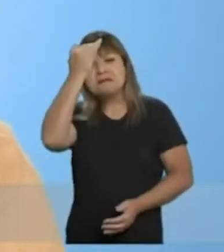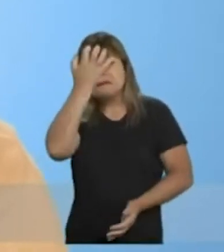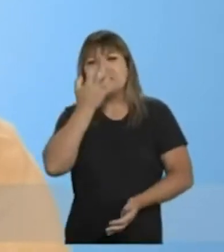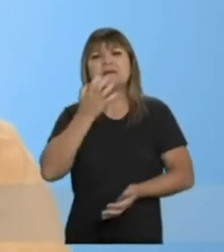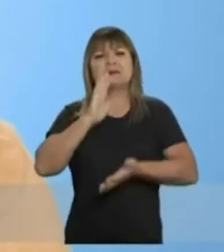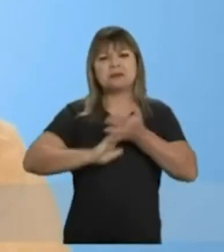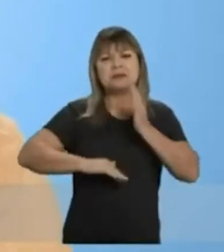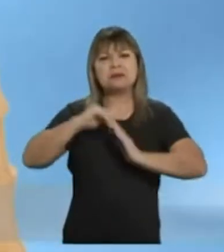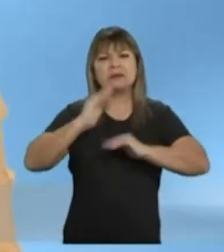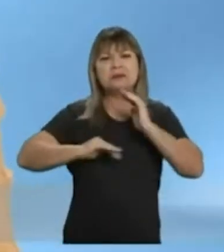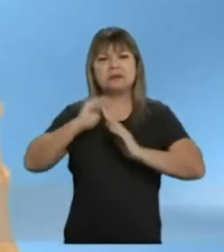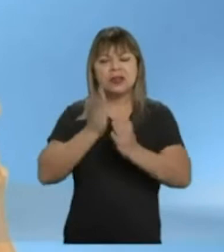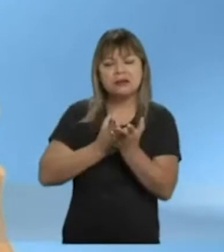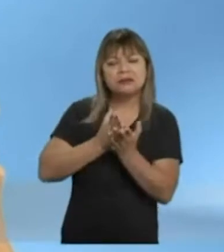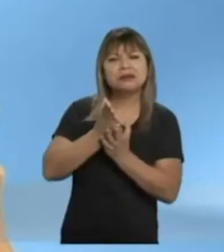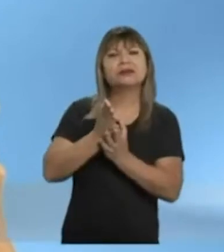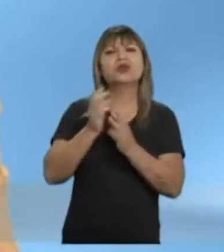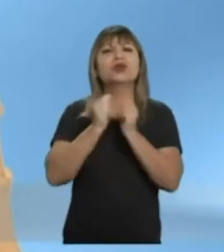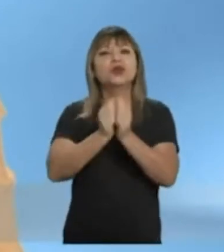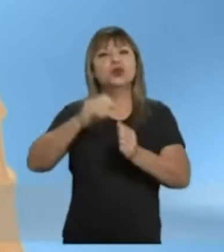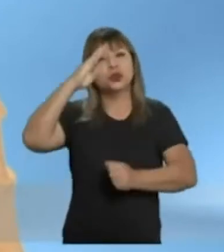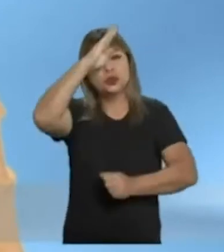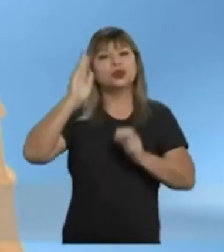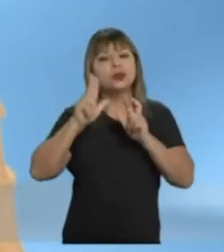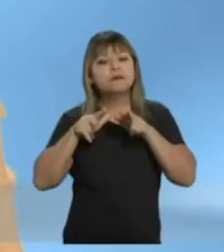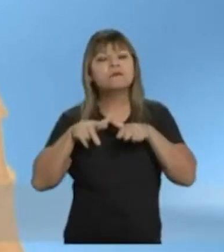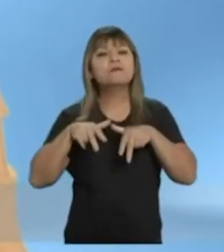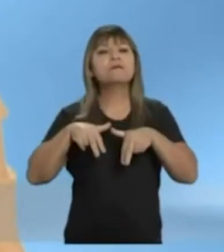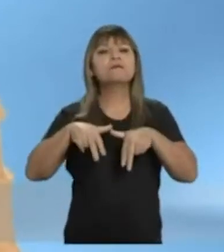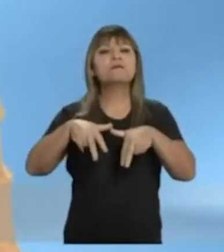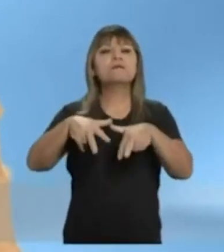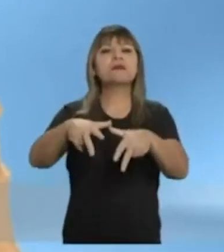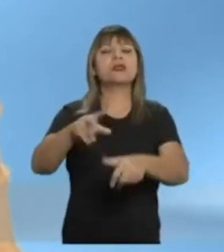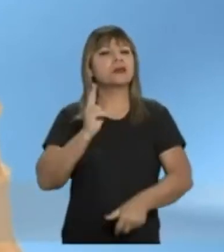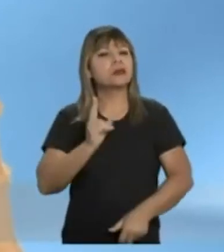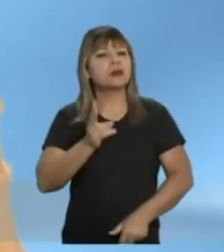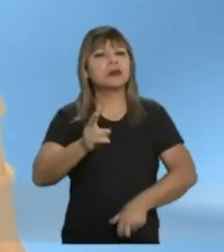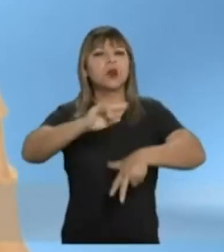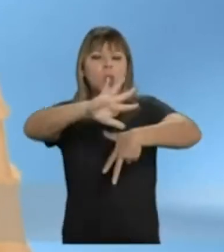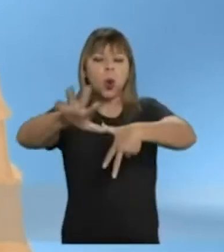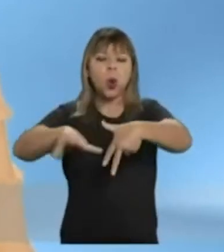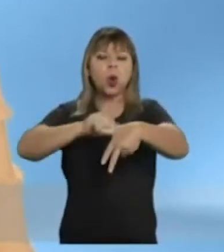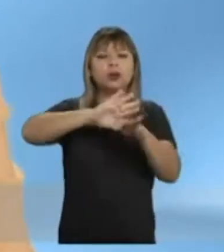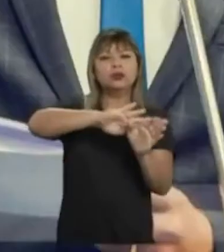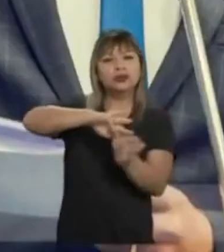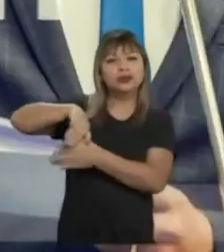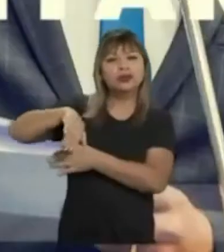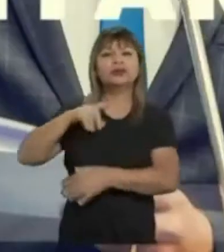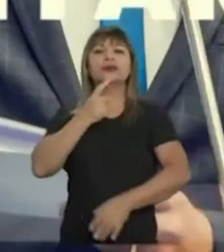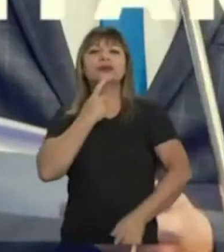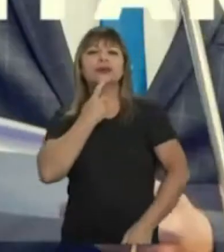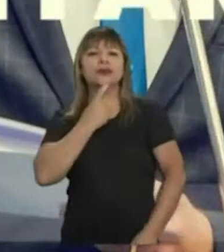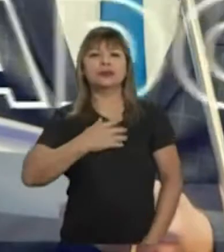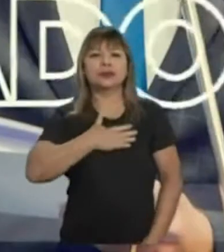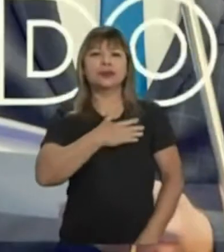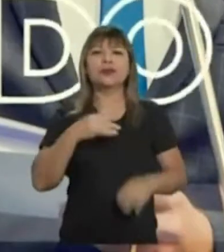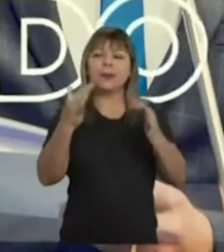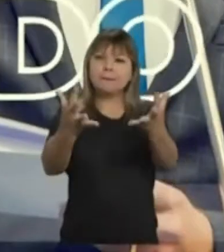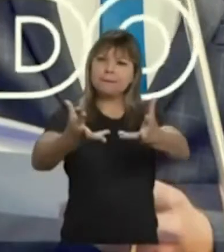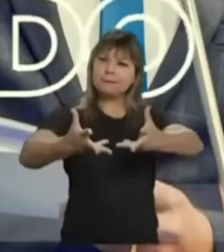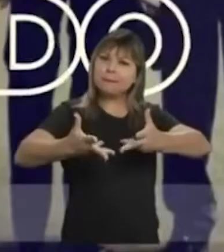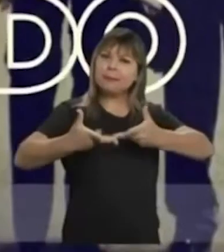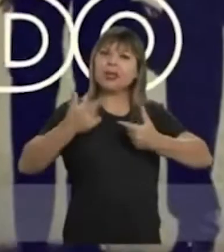Honesto, preparado, sempre esteve ao lado do presidente Bolsonaro. E sempre combateu a corrupção. Capitão Contar é